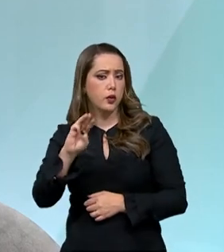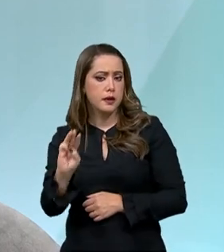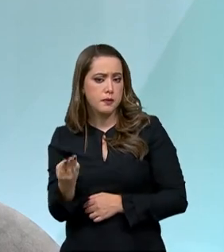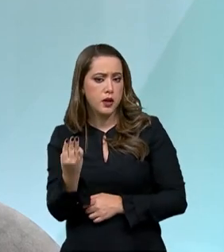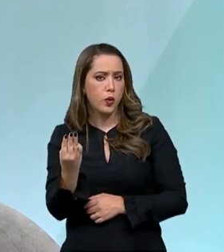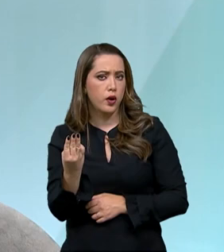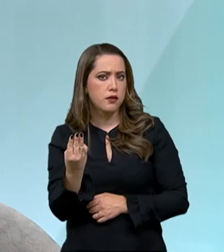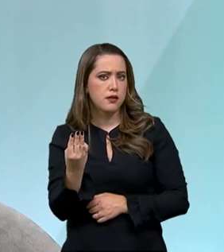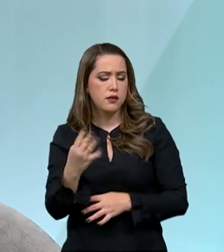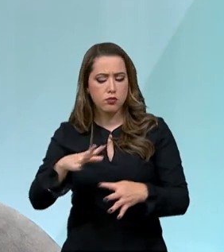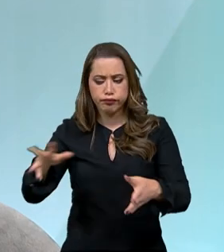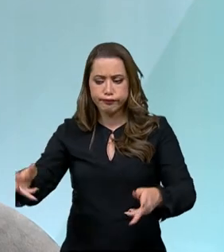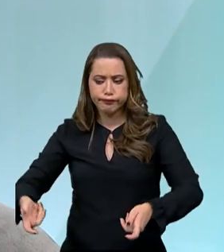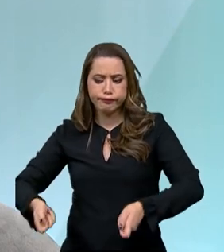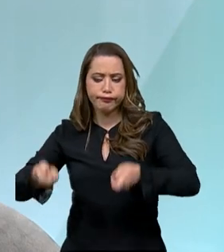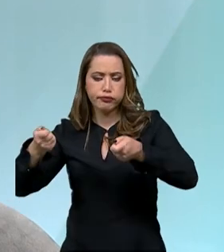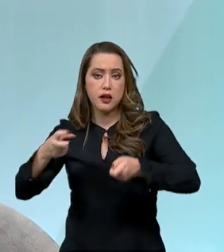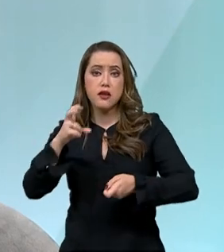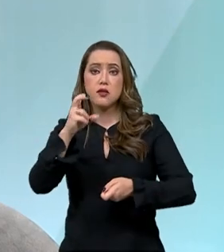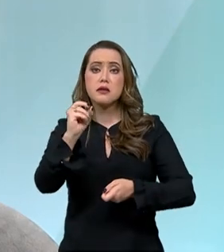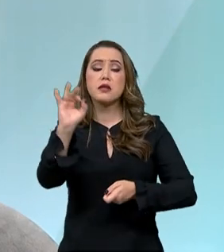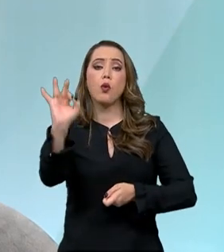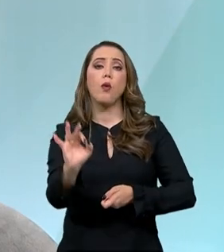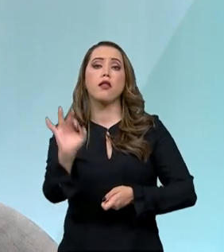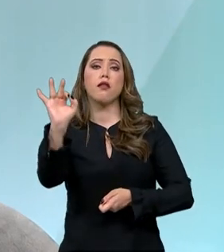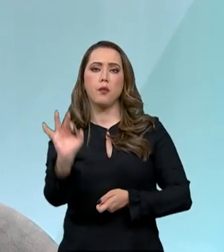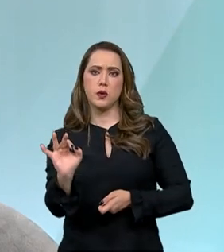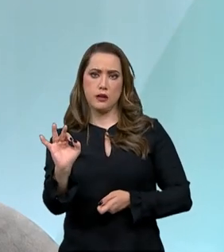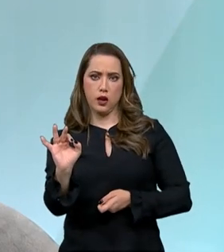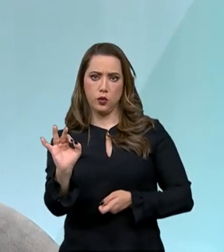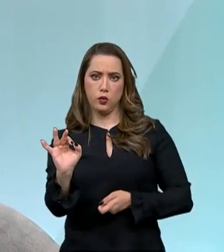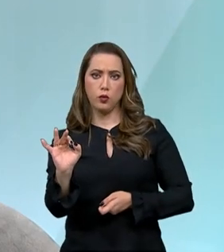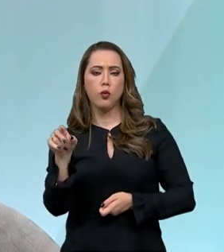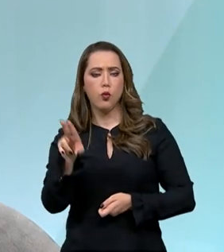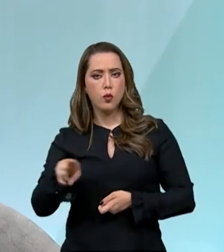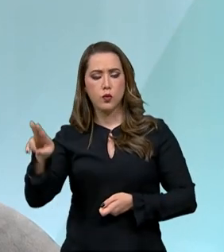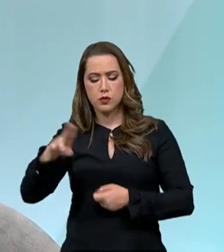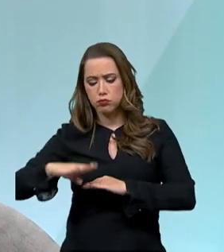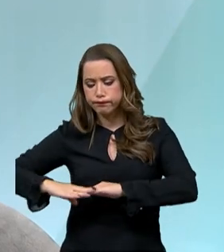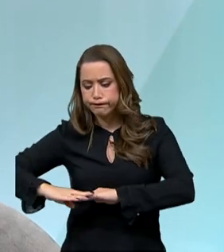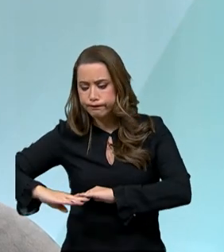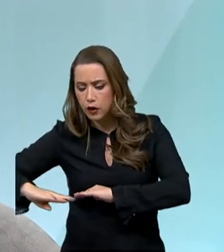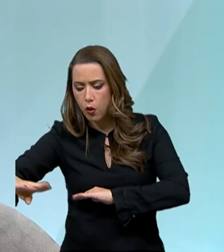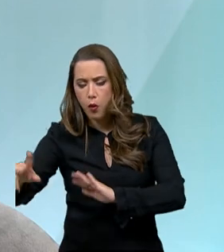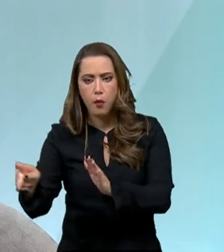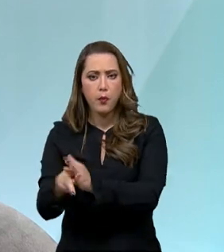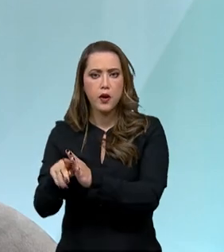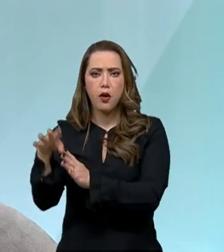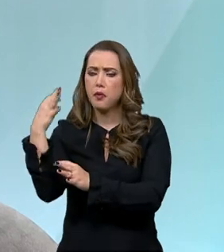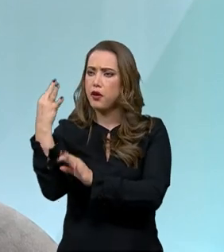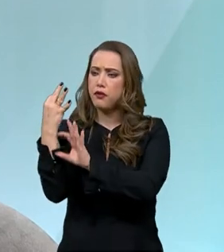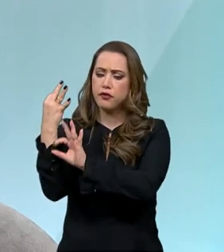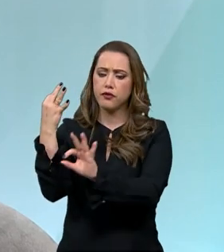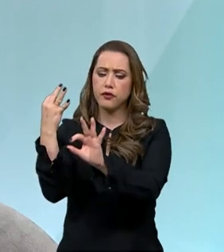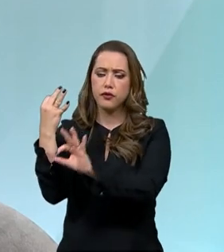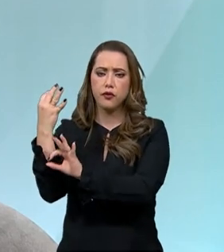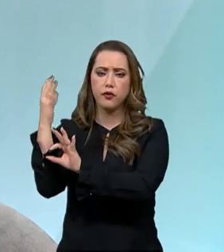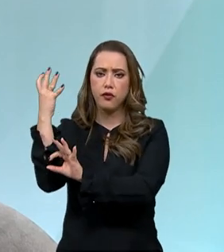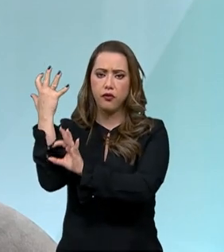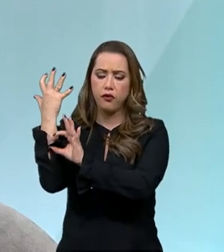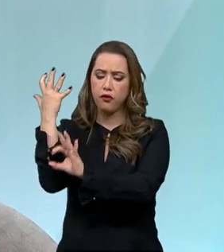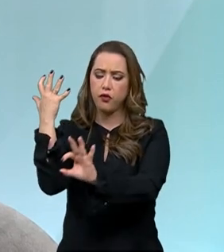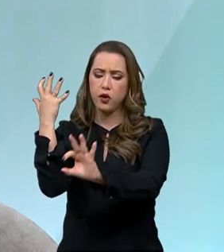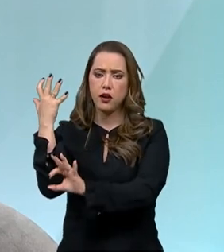segunda safra. Então, nós estamos falando em 50% com plantio direto. Acho que a fixação biológica de